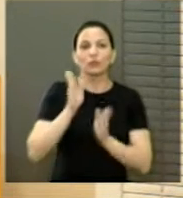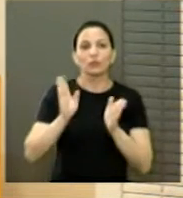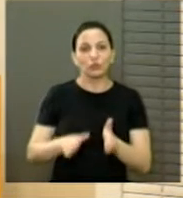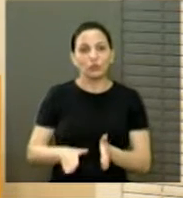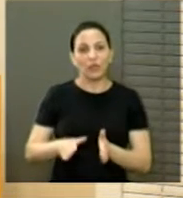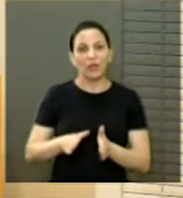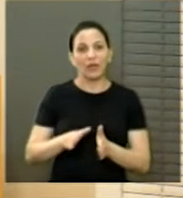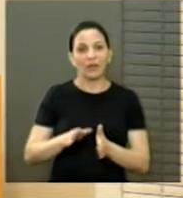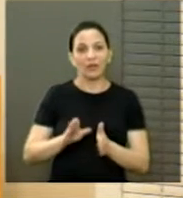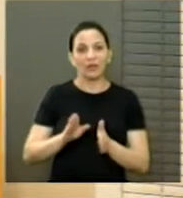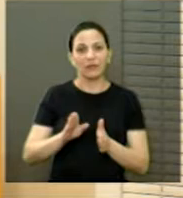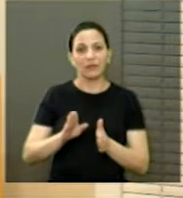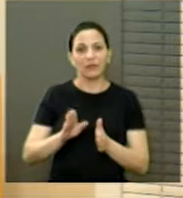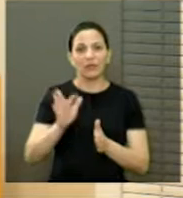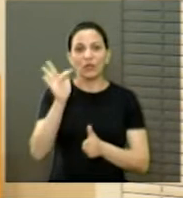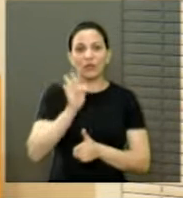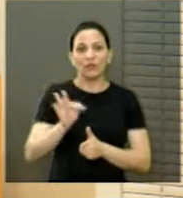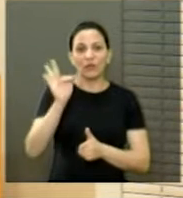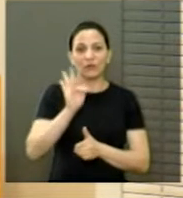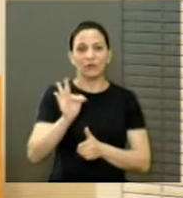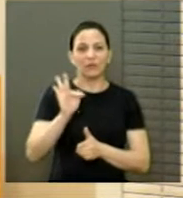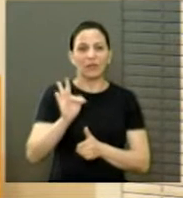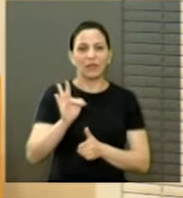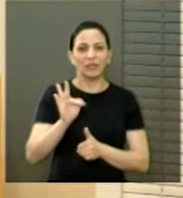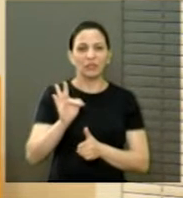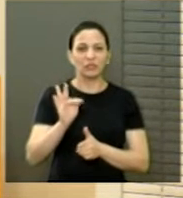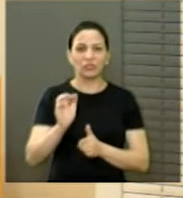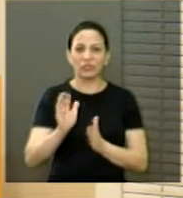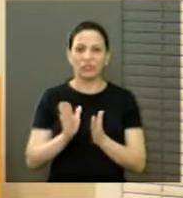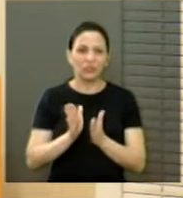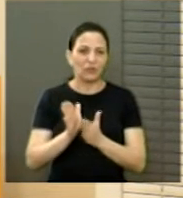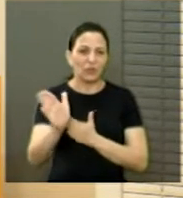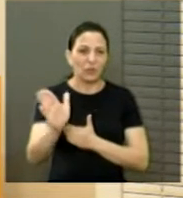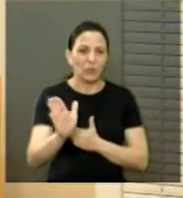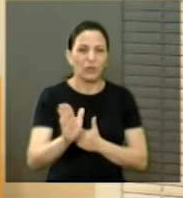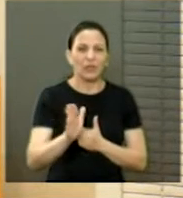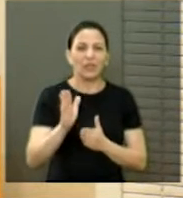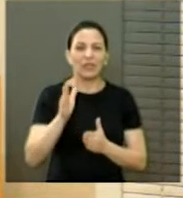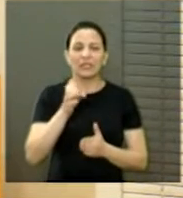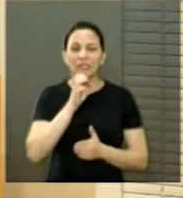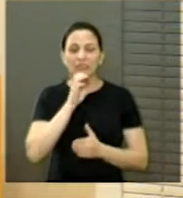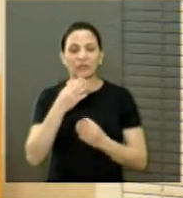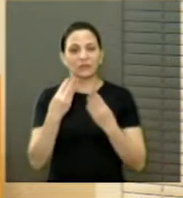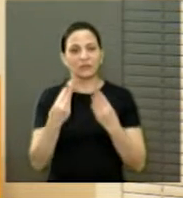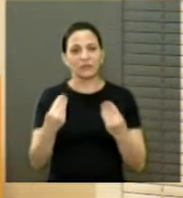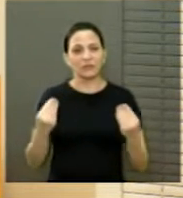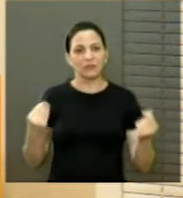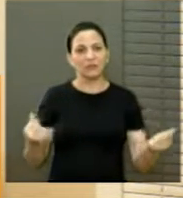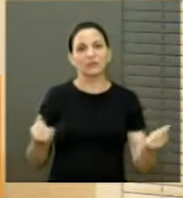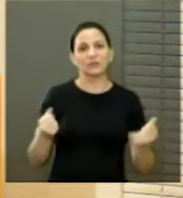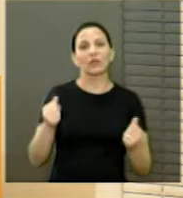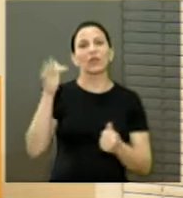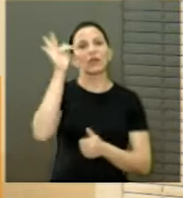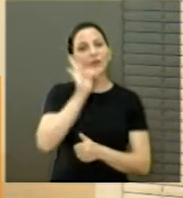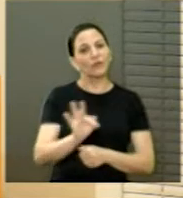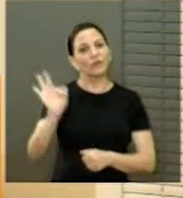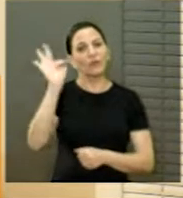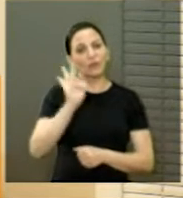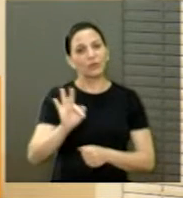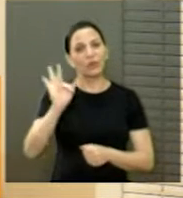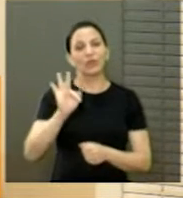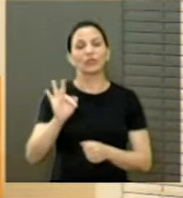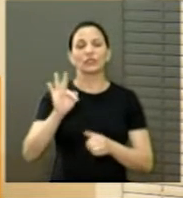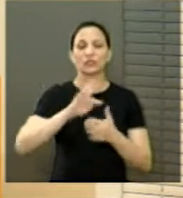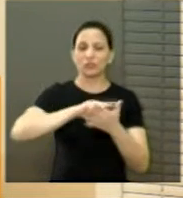sai da faculdade já cambaleando, porque se critica muito a qualidade do ensino superior e de várias